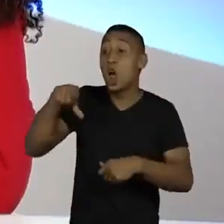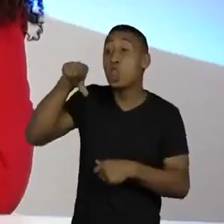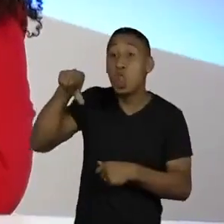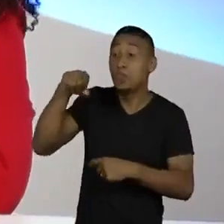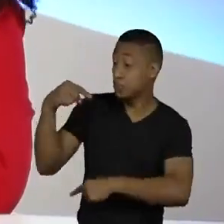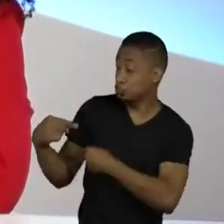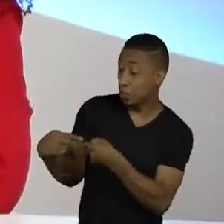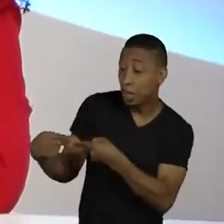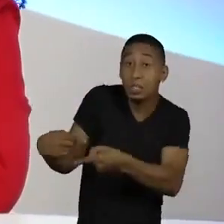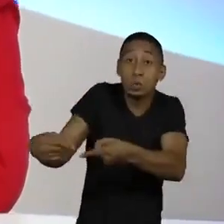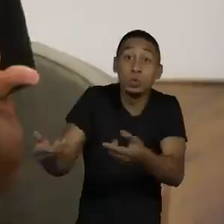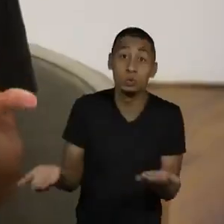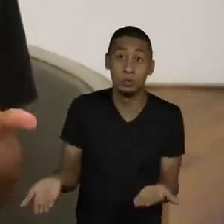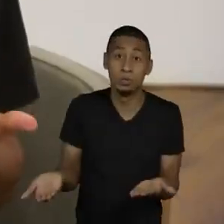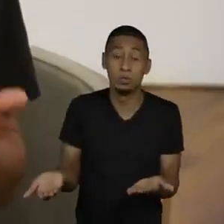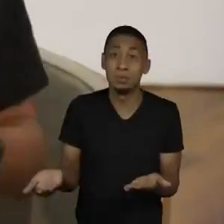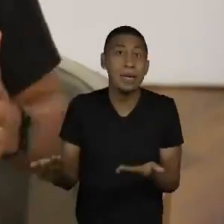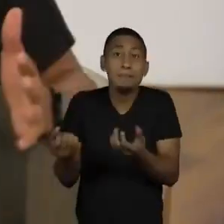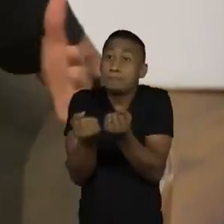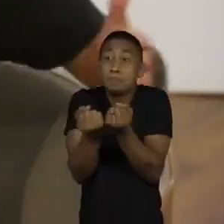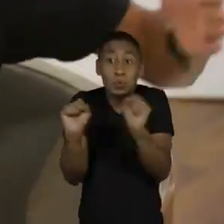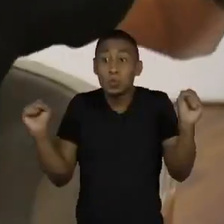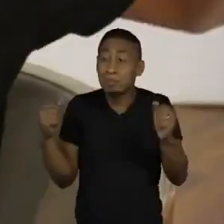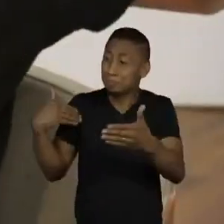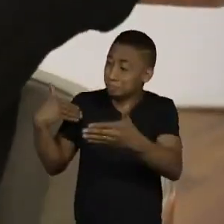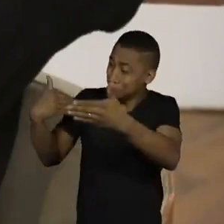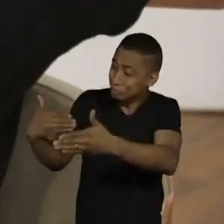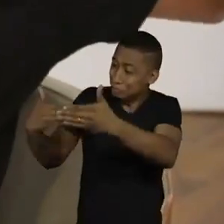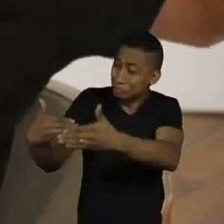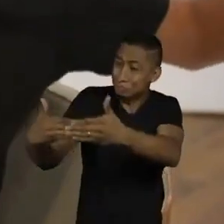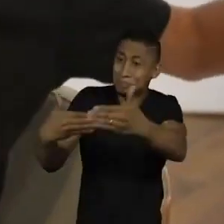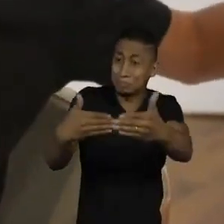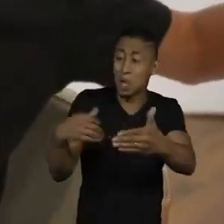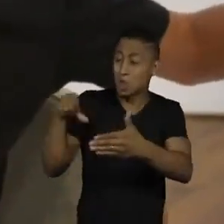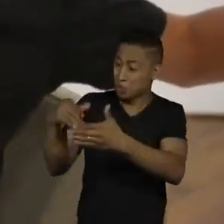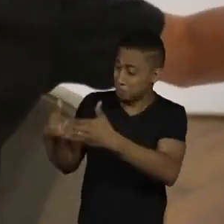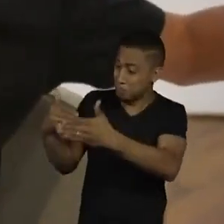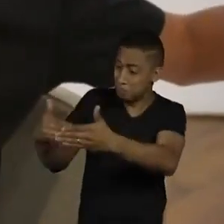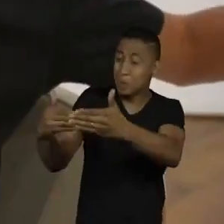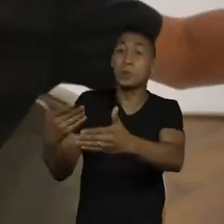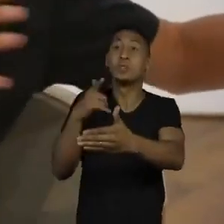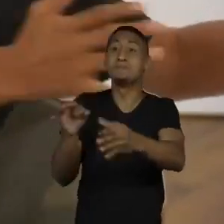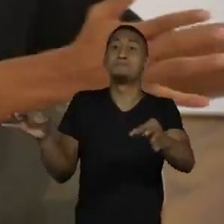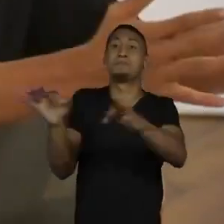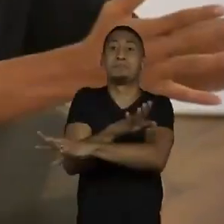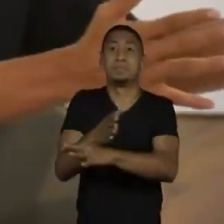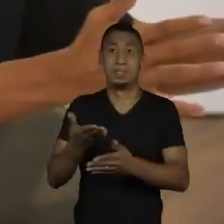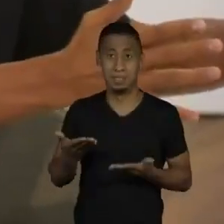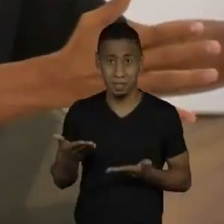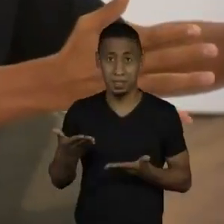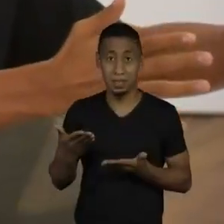gerações. Isso parece inimaginável. A distância entre uma favela em Poata e a Faria Lima,